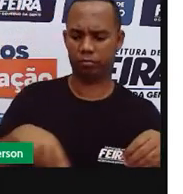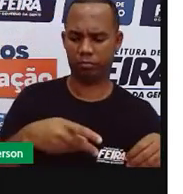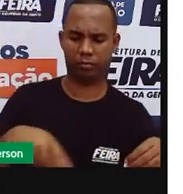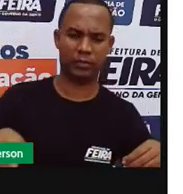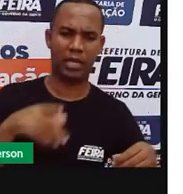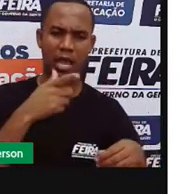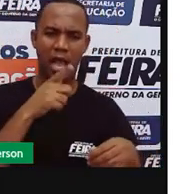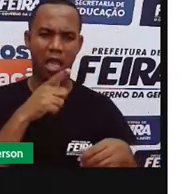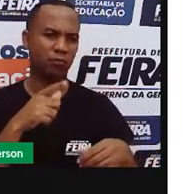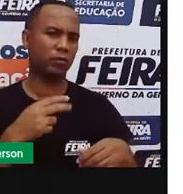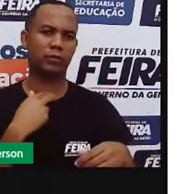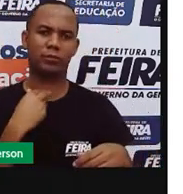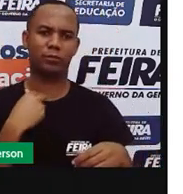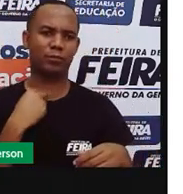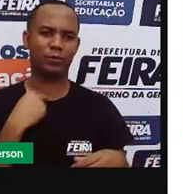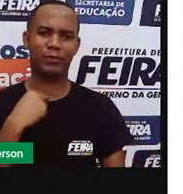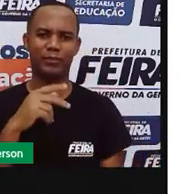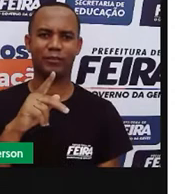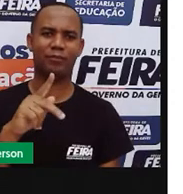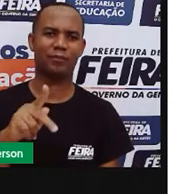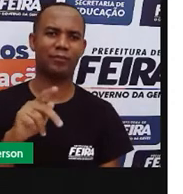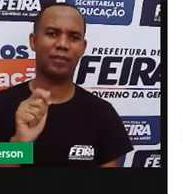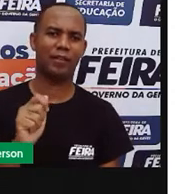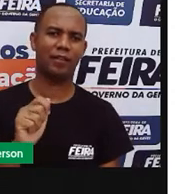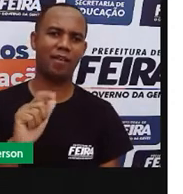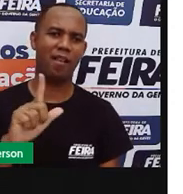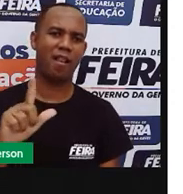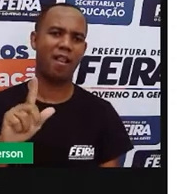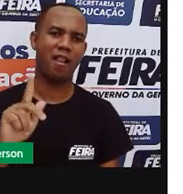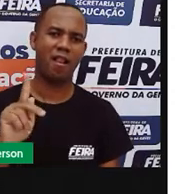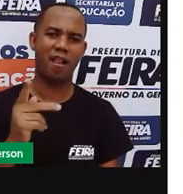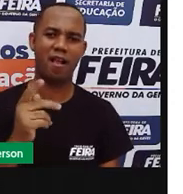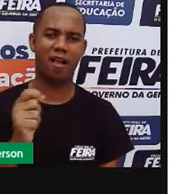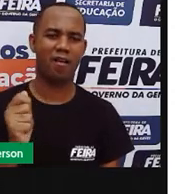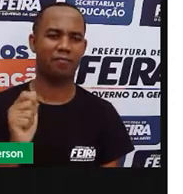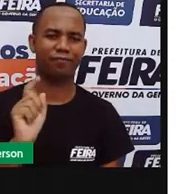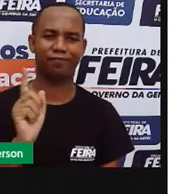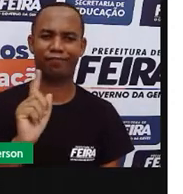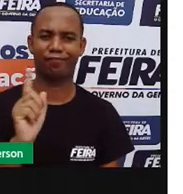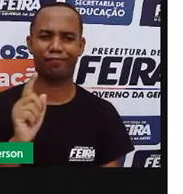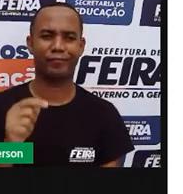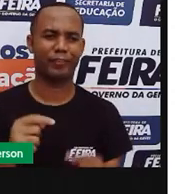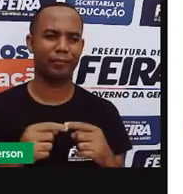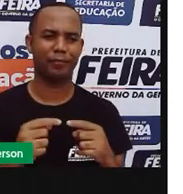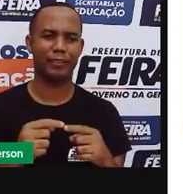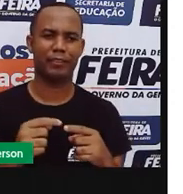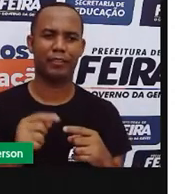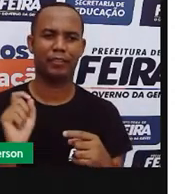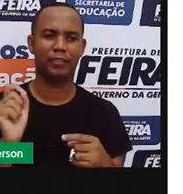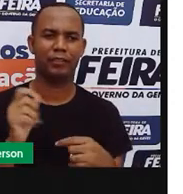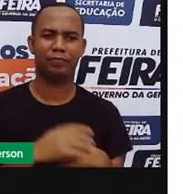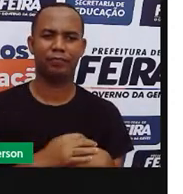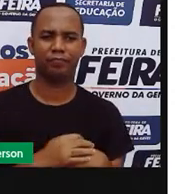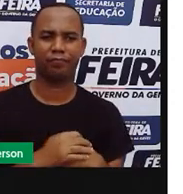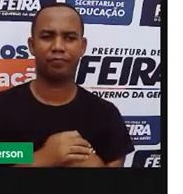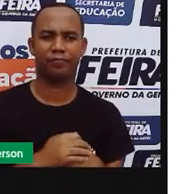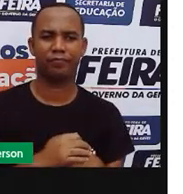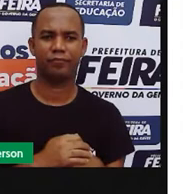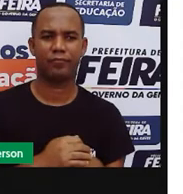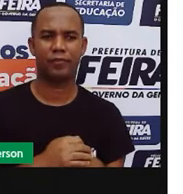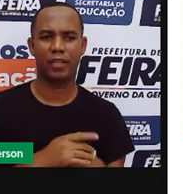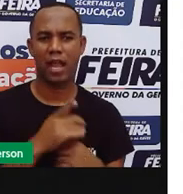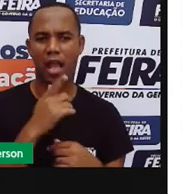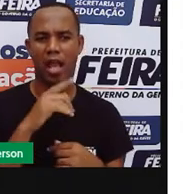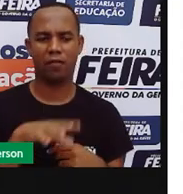chão está frio. Não está frio. A palha, ela não fica encharcada de